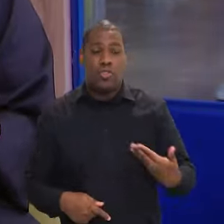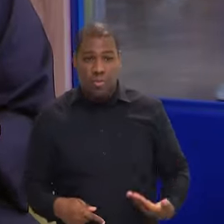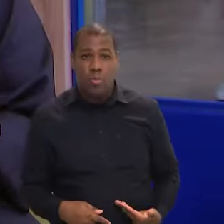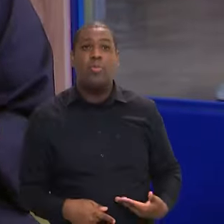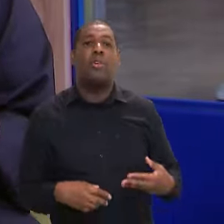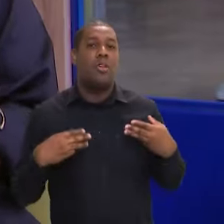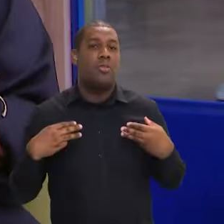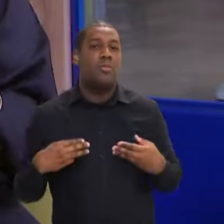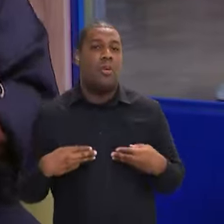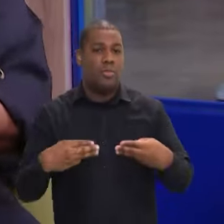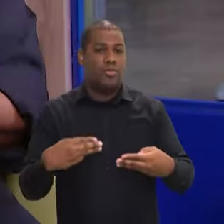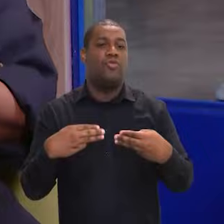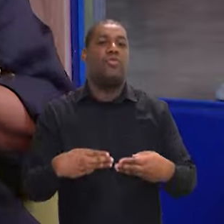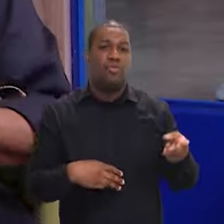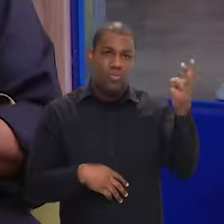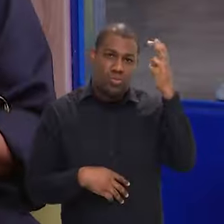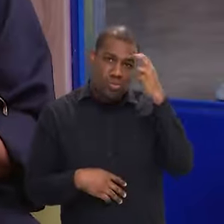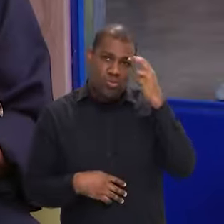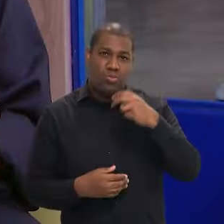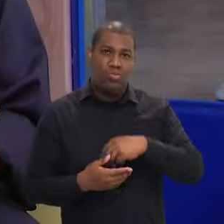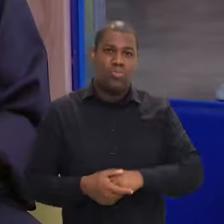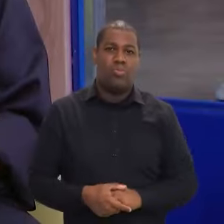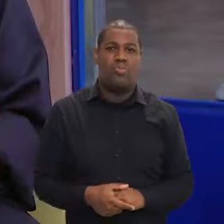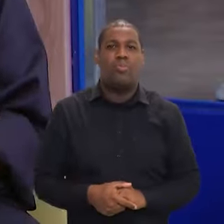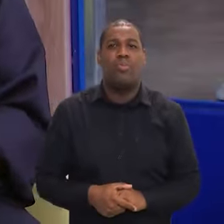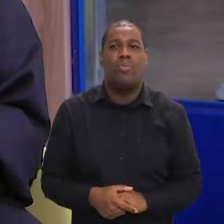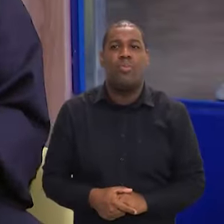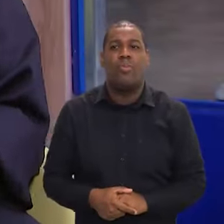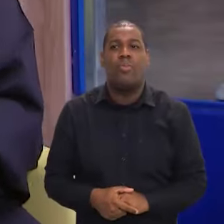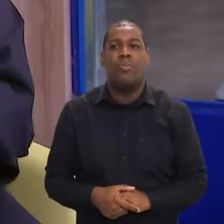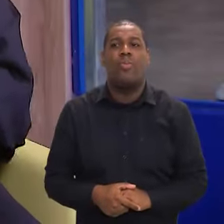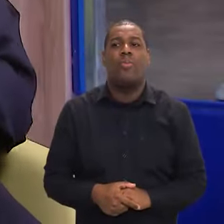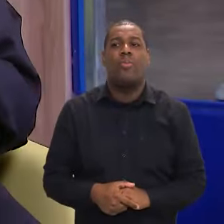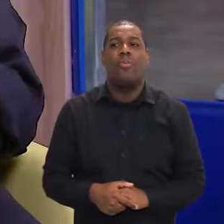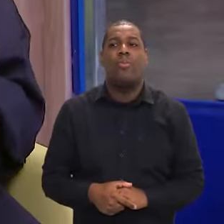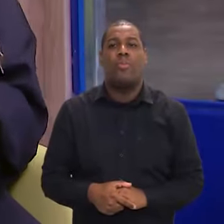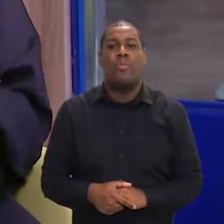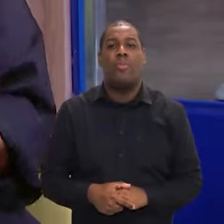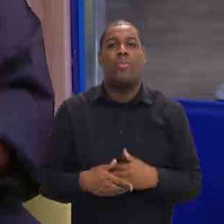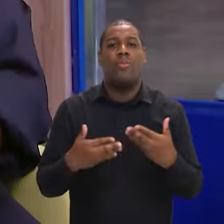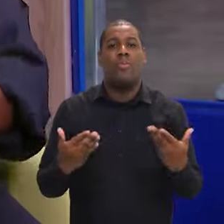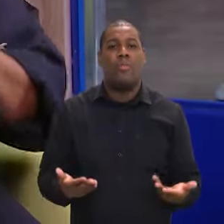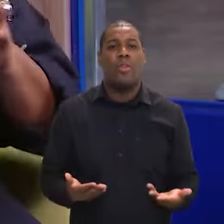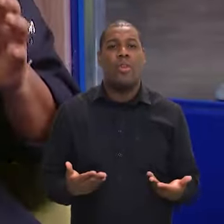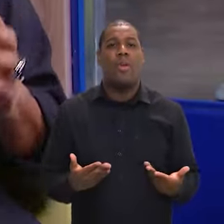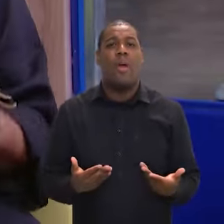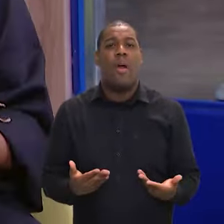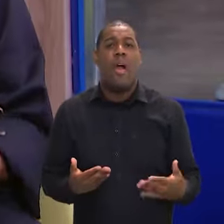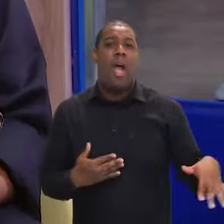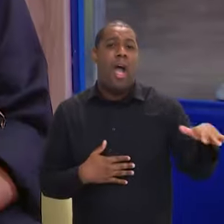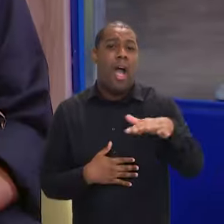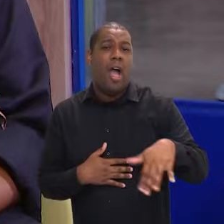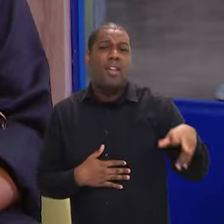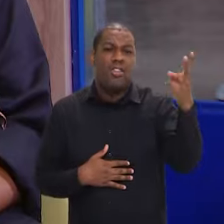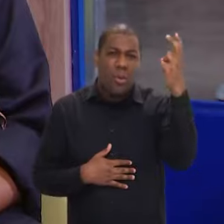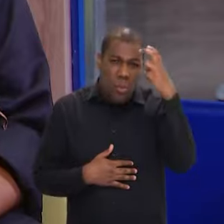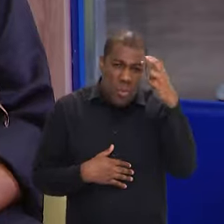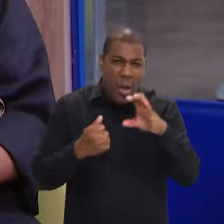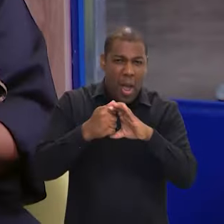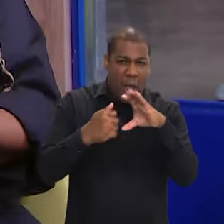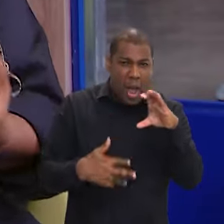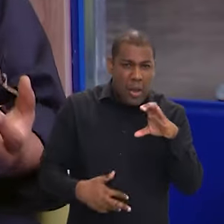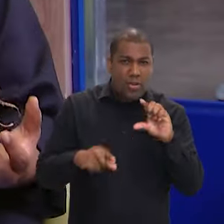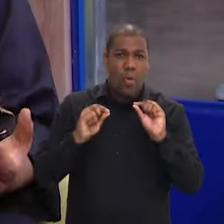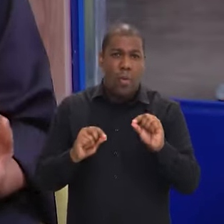pessoas e fazer esse levantamento para nós. A partir daí nós vamos ter noção do que realmente existe nesse ambiente cultural,